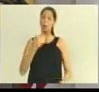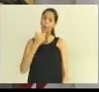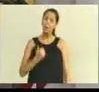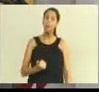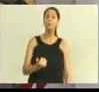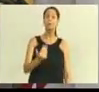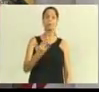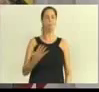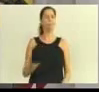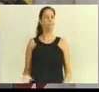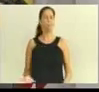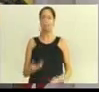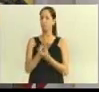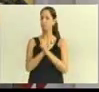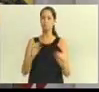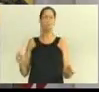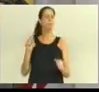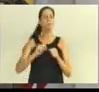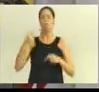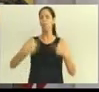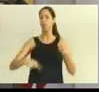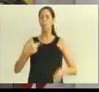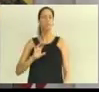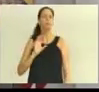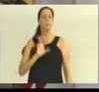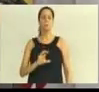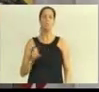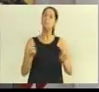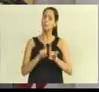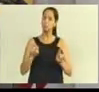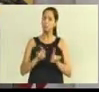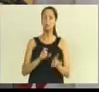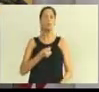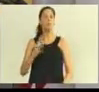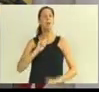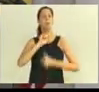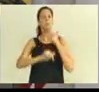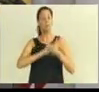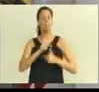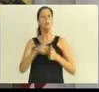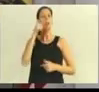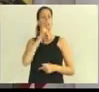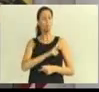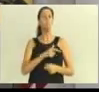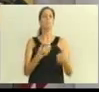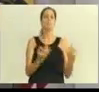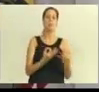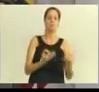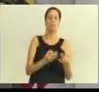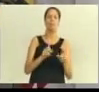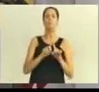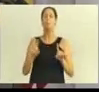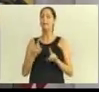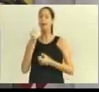dessa forma. Muitos trabalham para dar certo. Alguns trabalham para dar errado. Mas a maioria dos